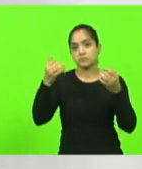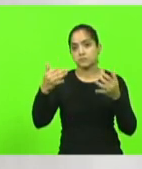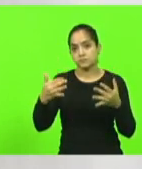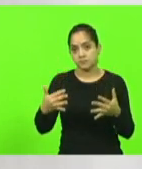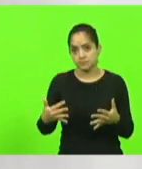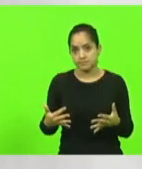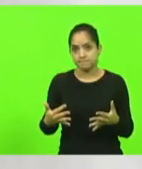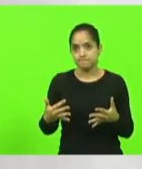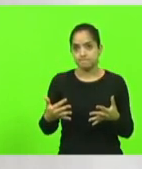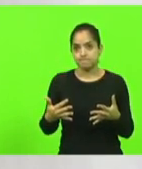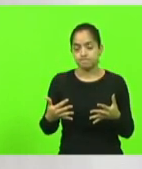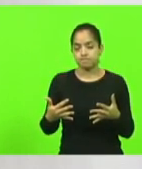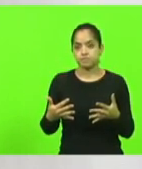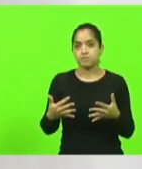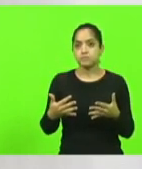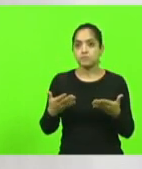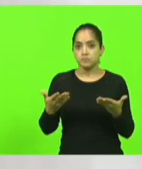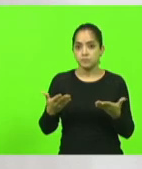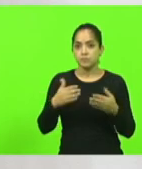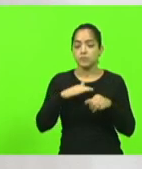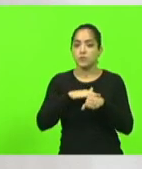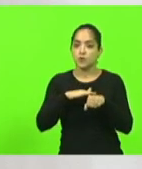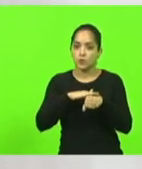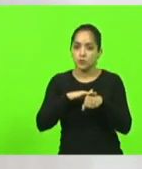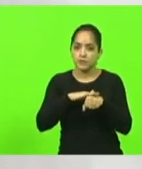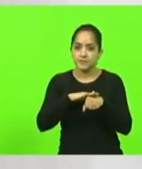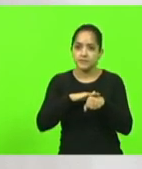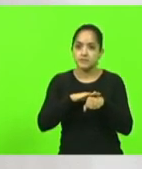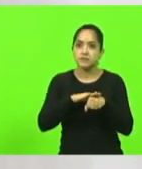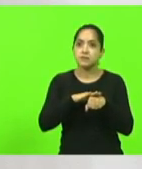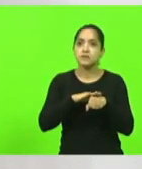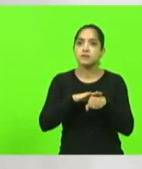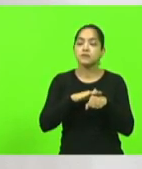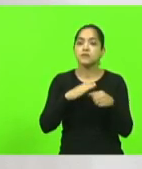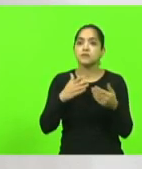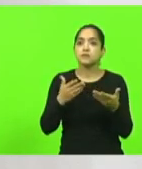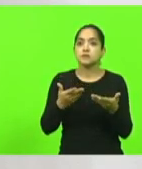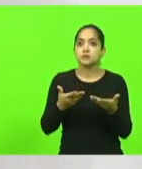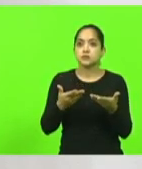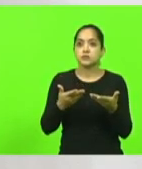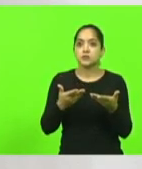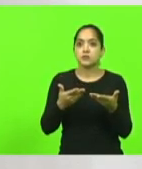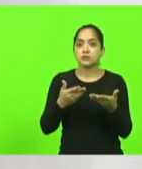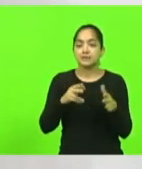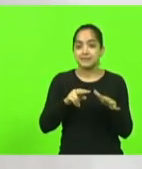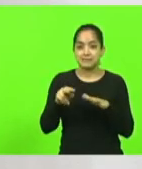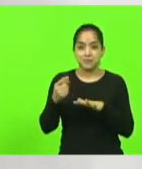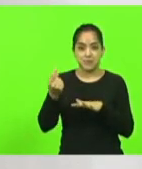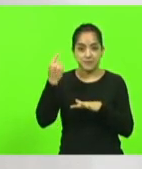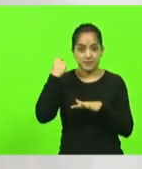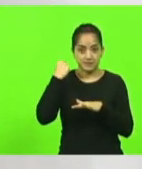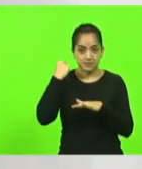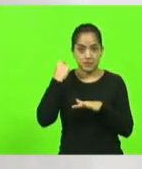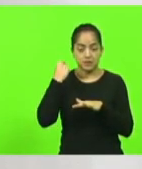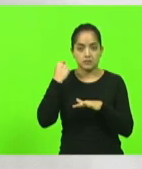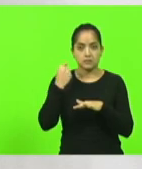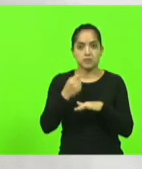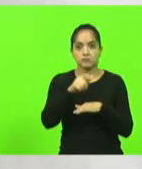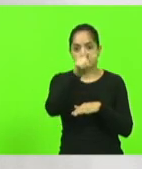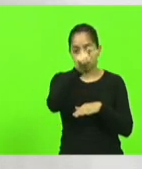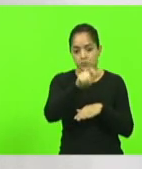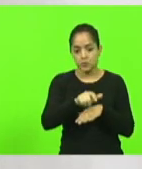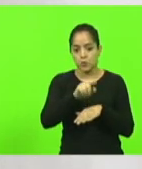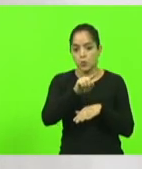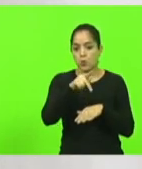é sobre... Eu conversei uma questão que tive aqui semana passada conversando com Paulo Eili,